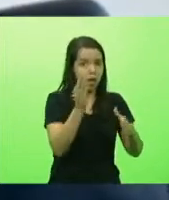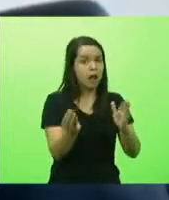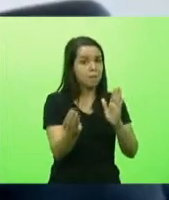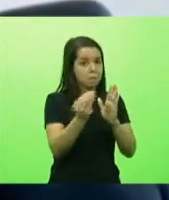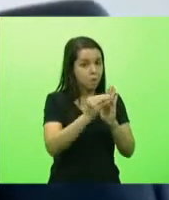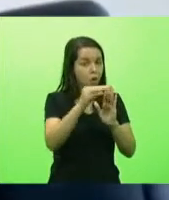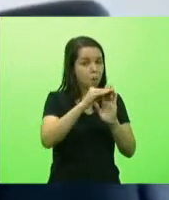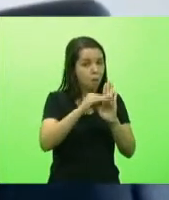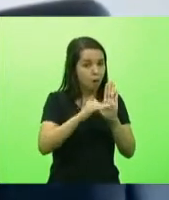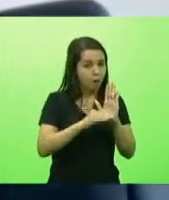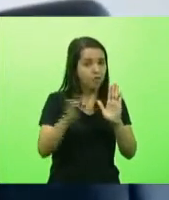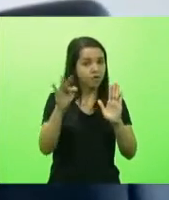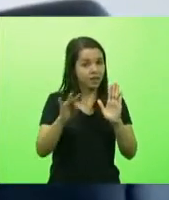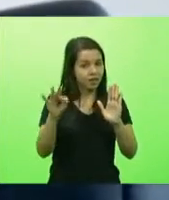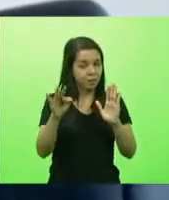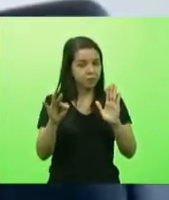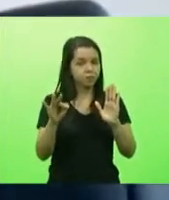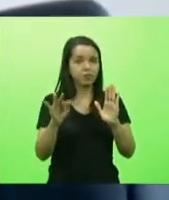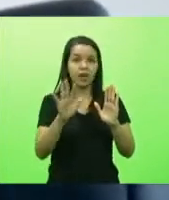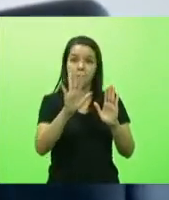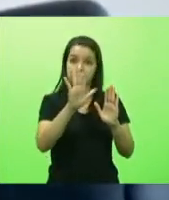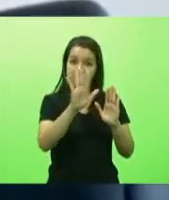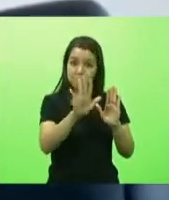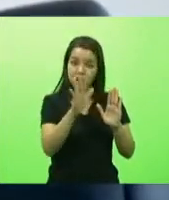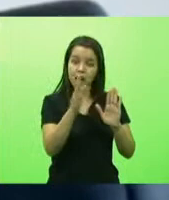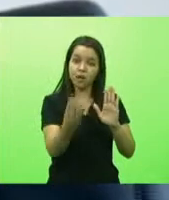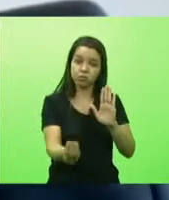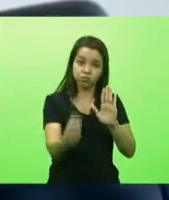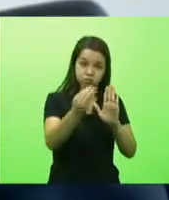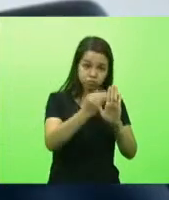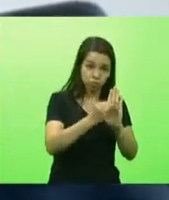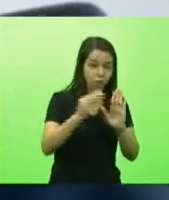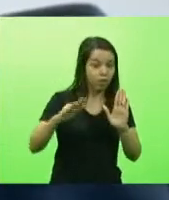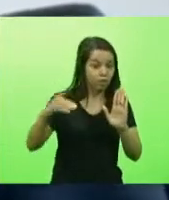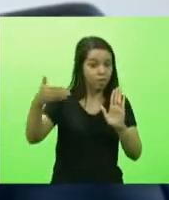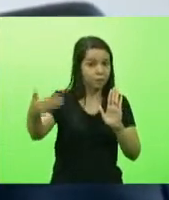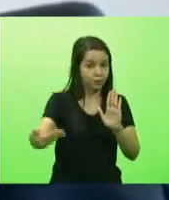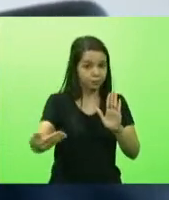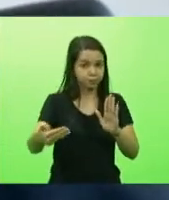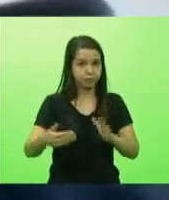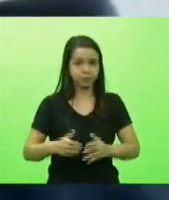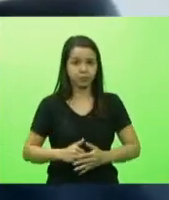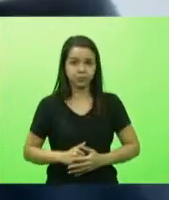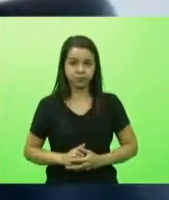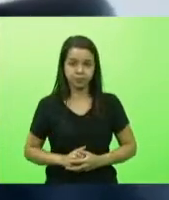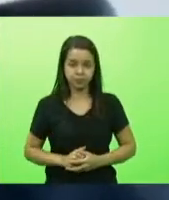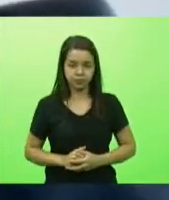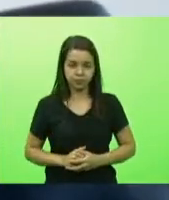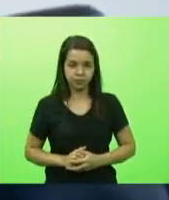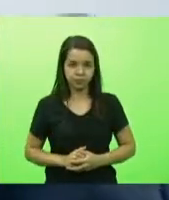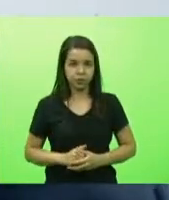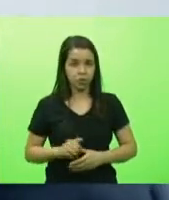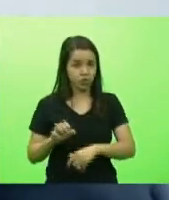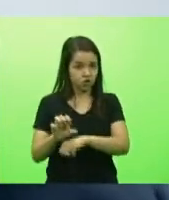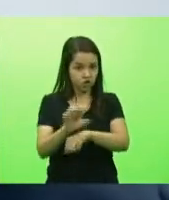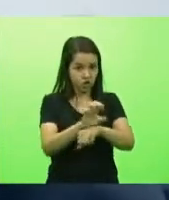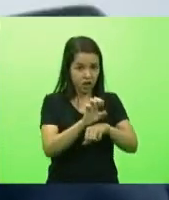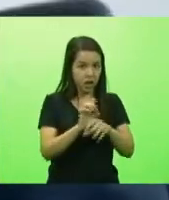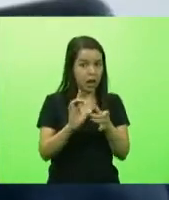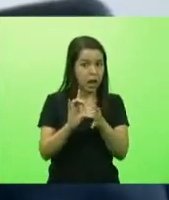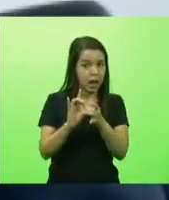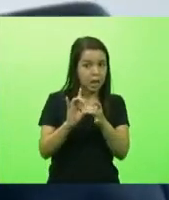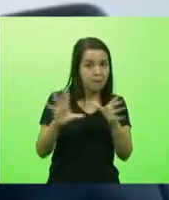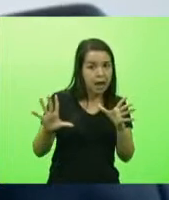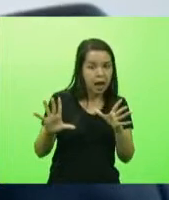reforçando ele foi colocado a posteriori os estados não estão liberados para aquisição ainda deputado